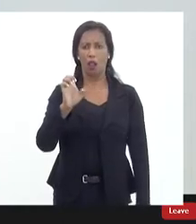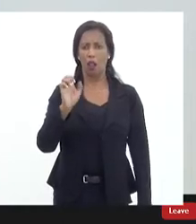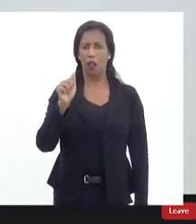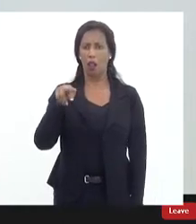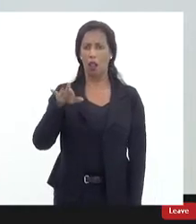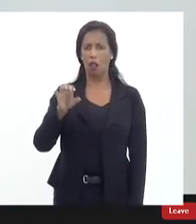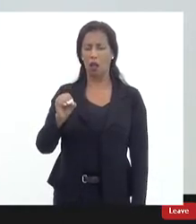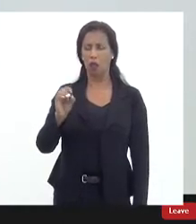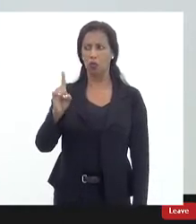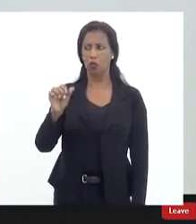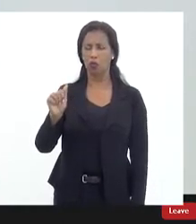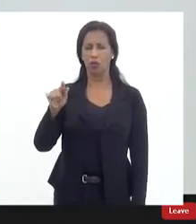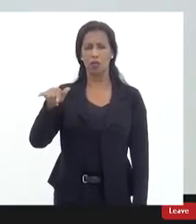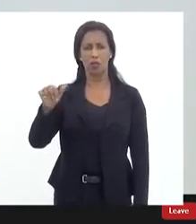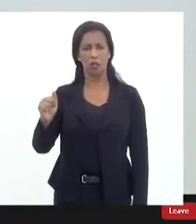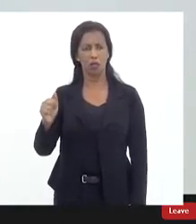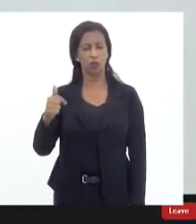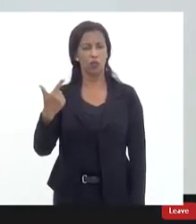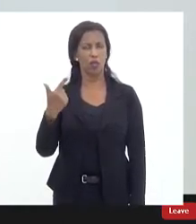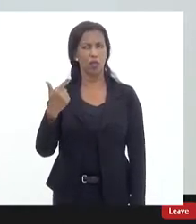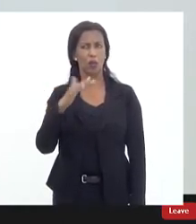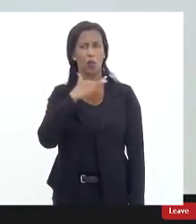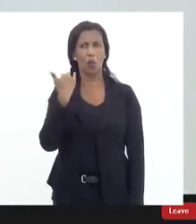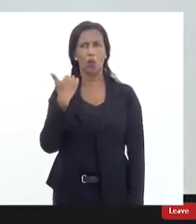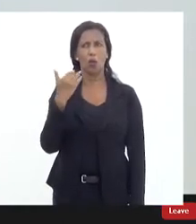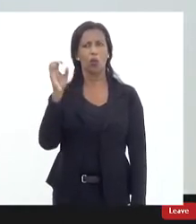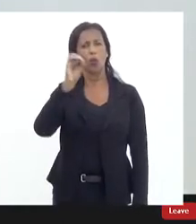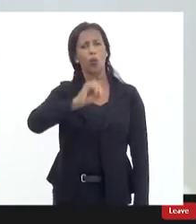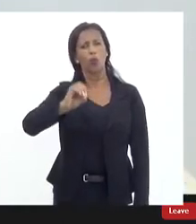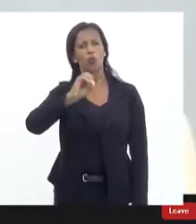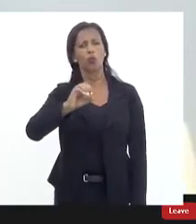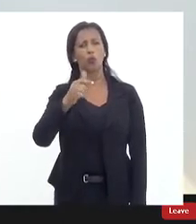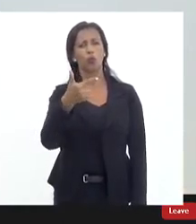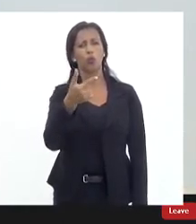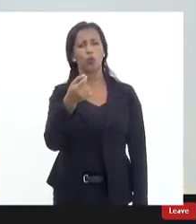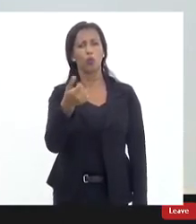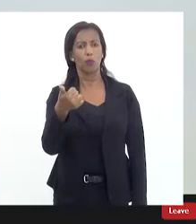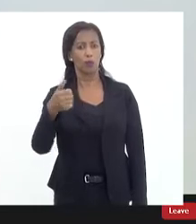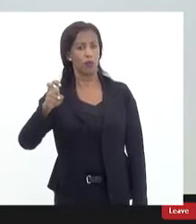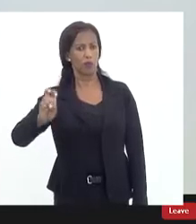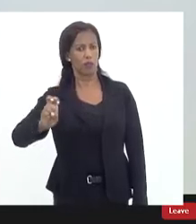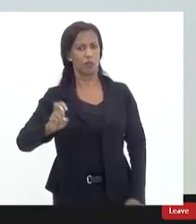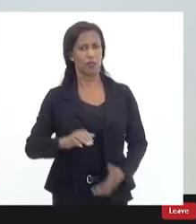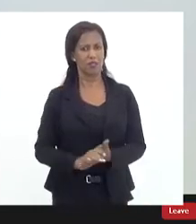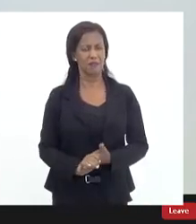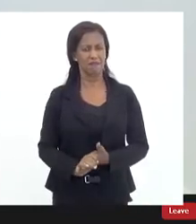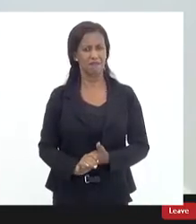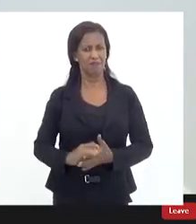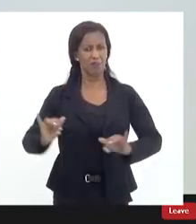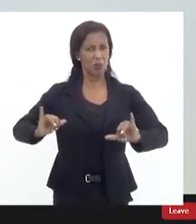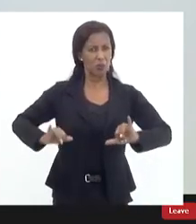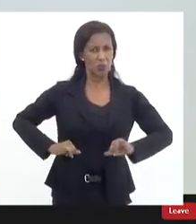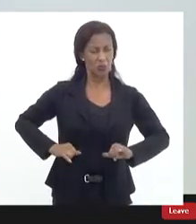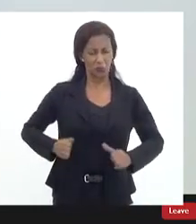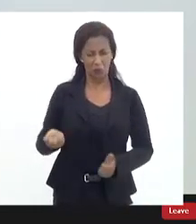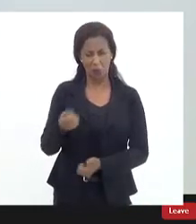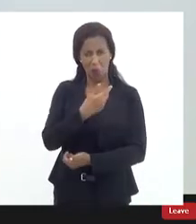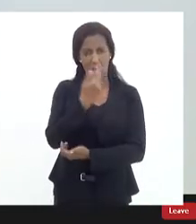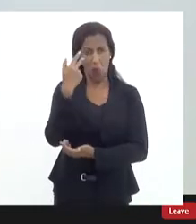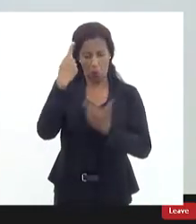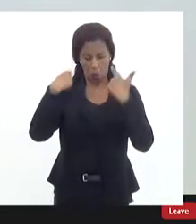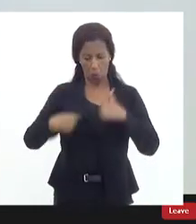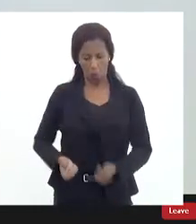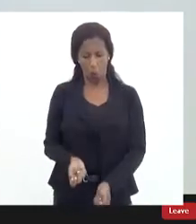ele estava lotado no 31 ele foi morto em outubro de 2015 foi torturado carbonizado seu corpo foi